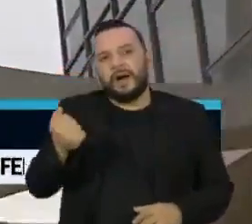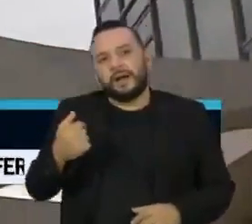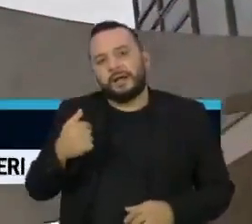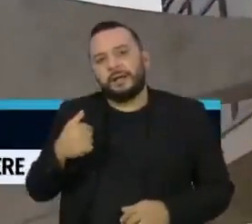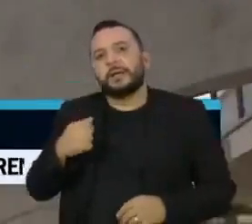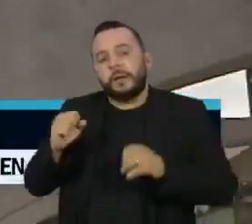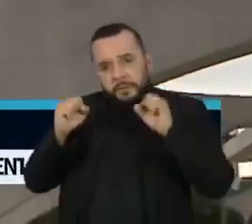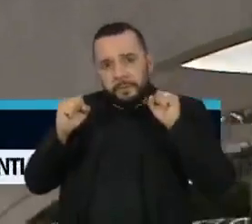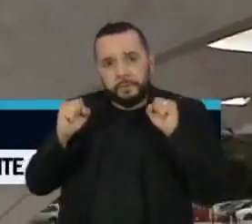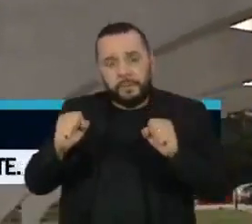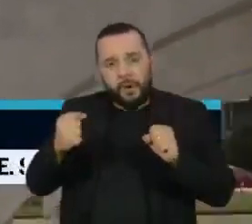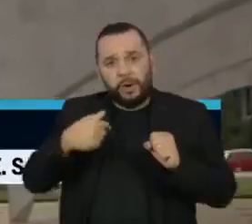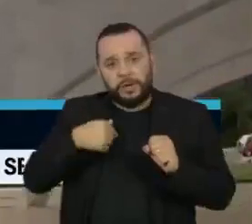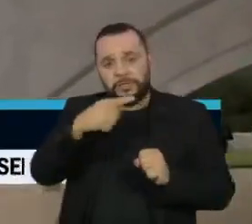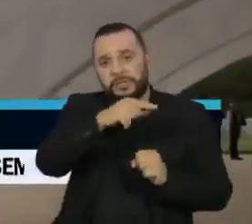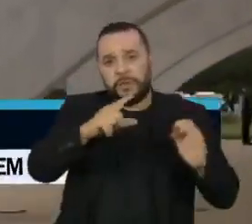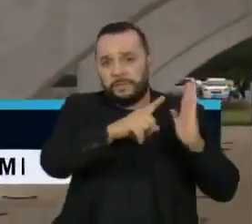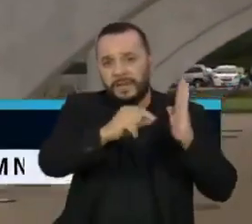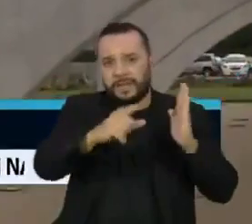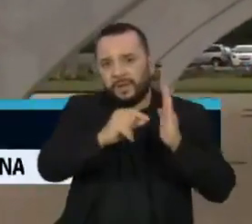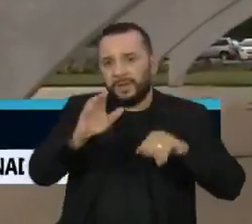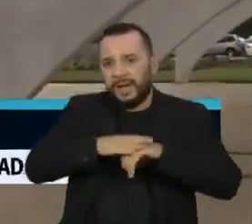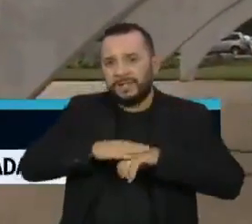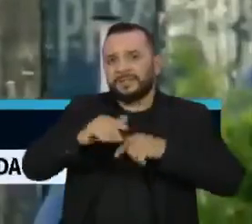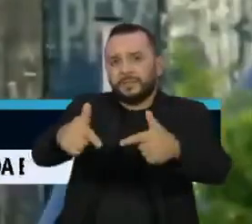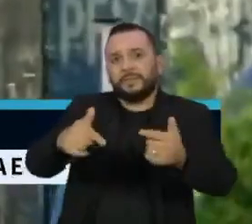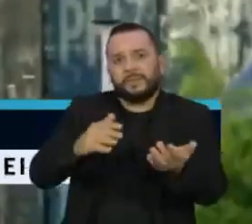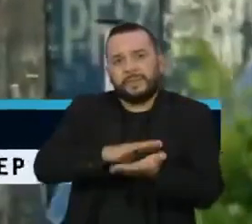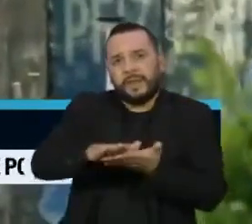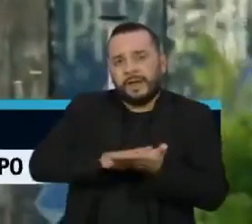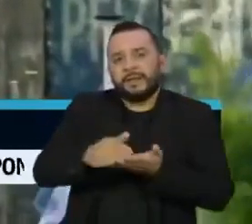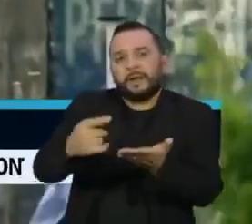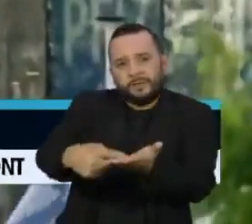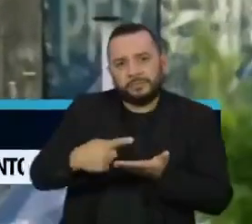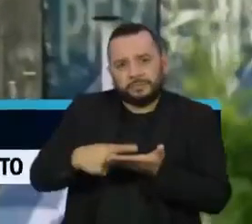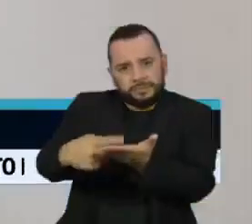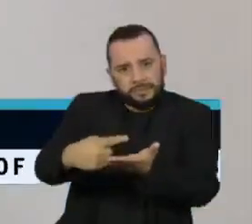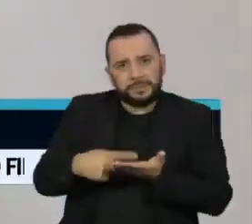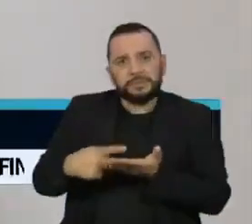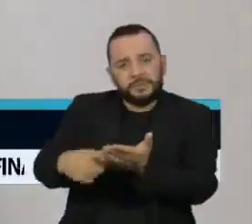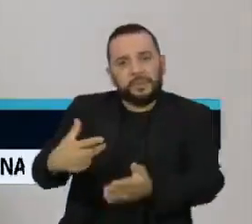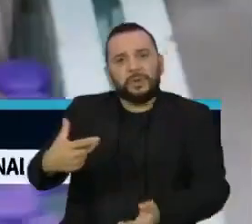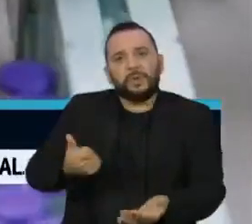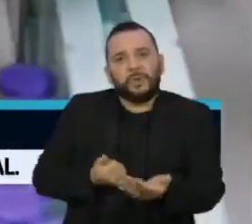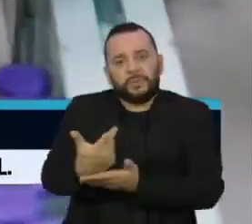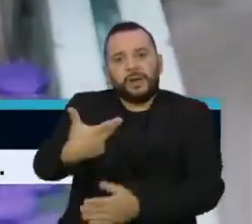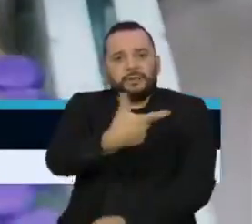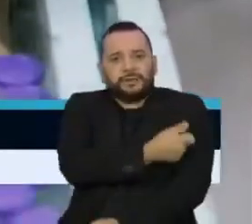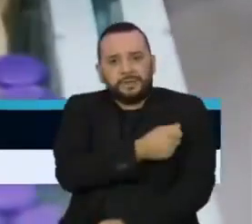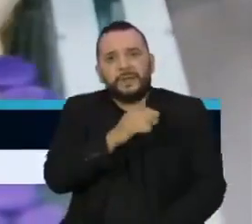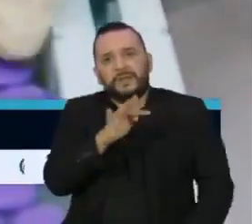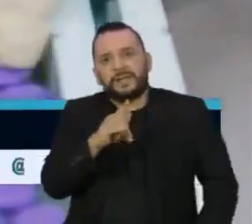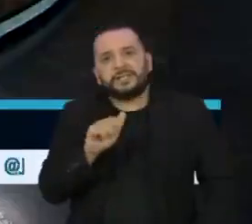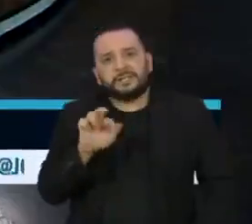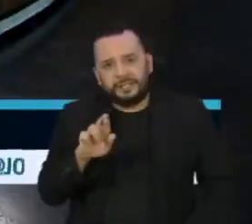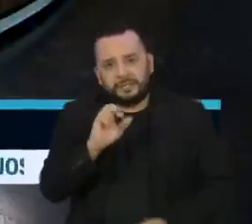da possível negligência do Planalto durante a negociação de imunizantes contra o novo coronavírus em 2020.